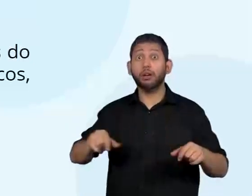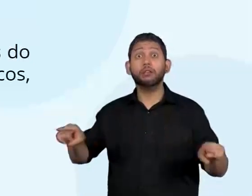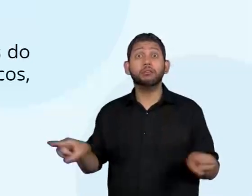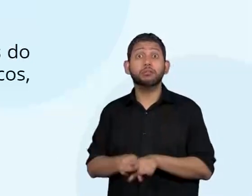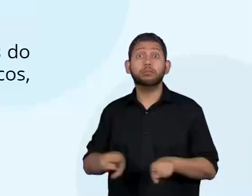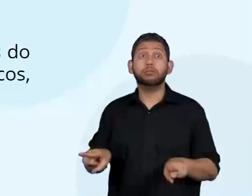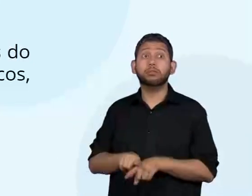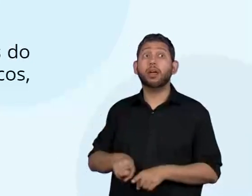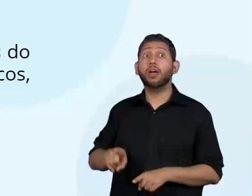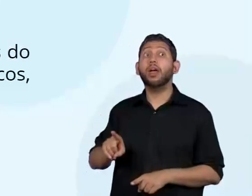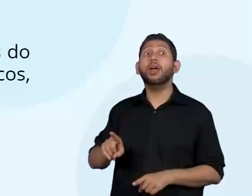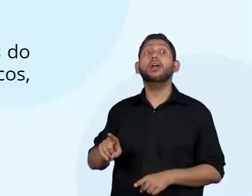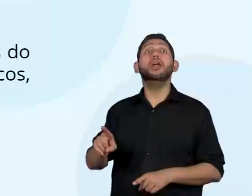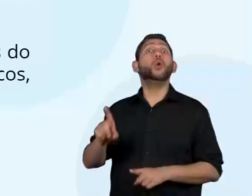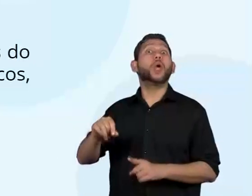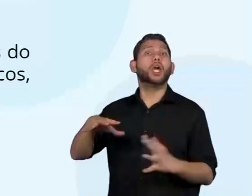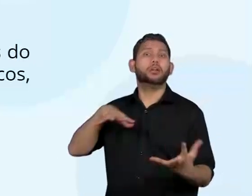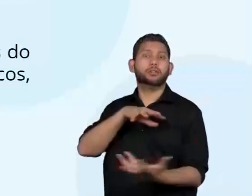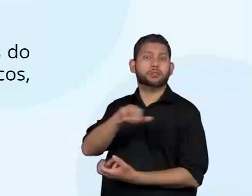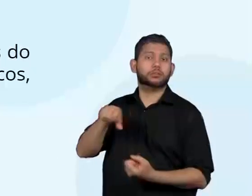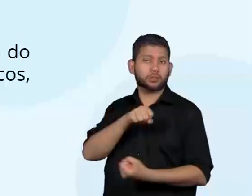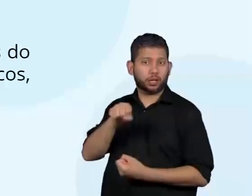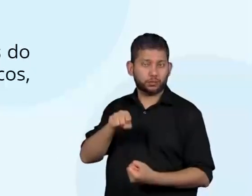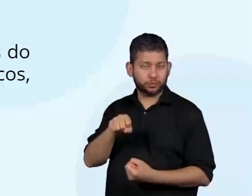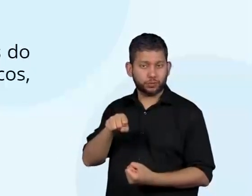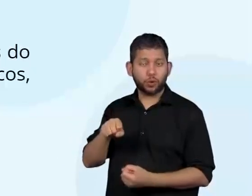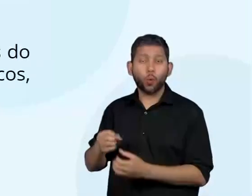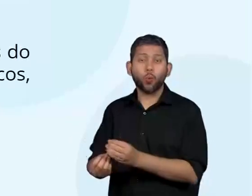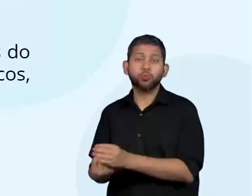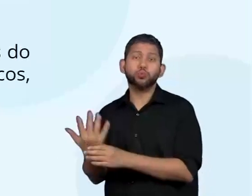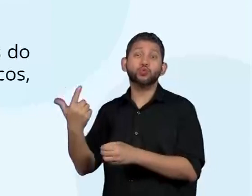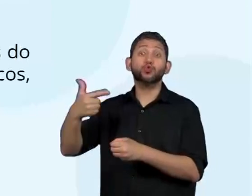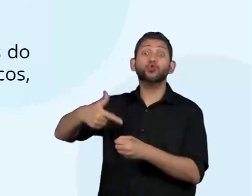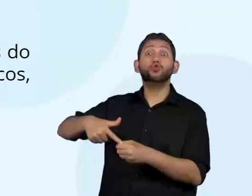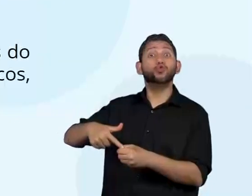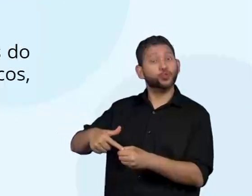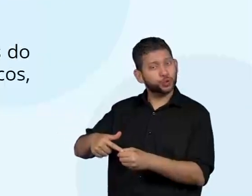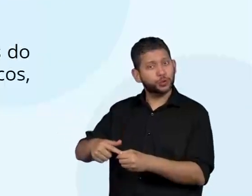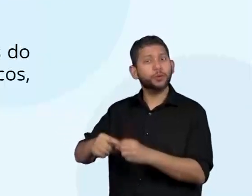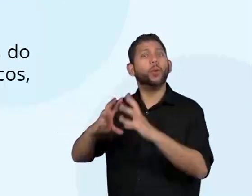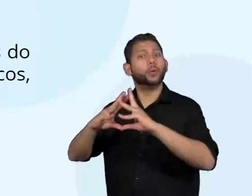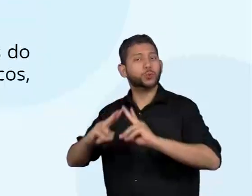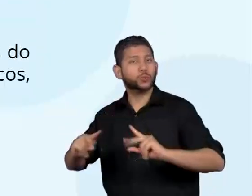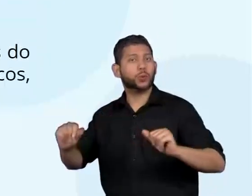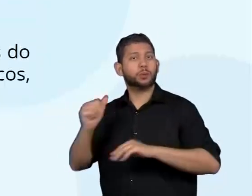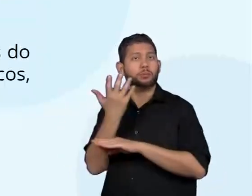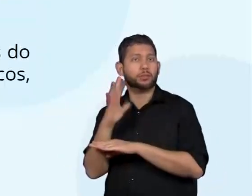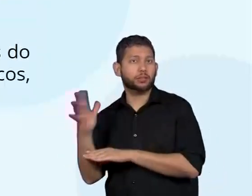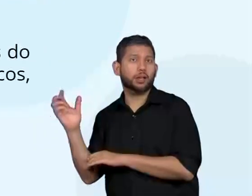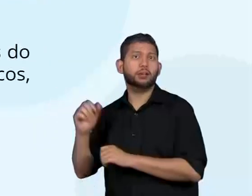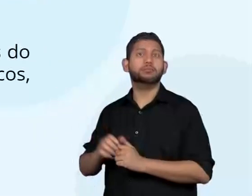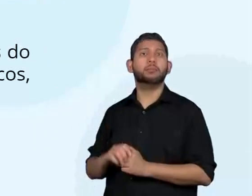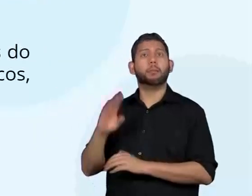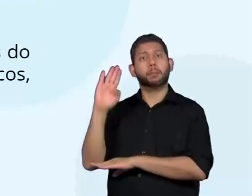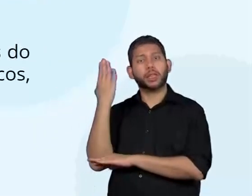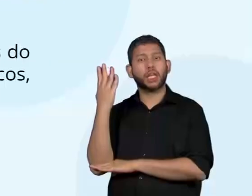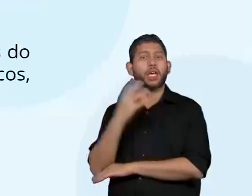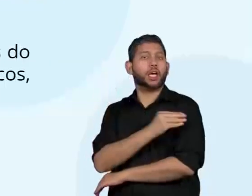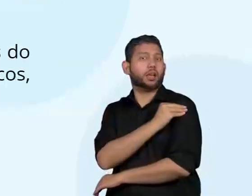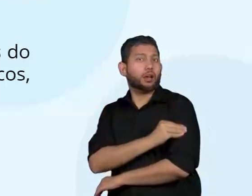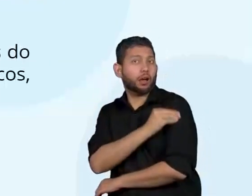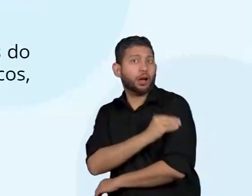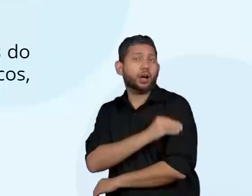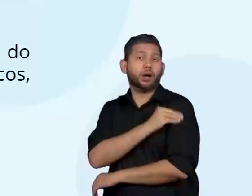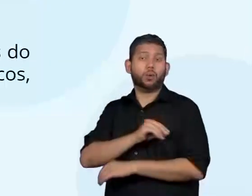recursos renováveis, biocombustível, como madeira e álcool, hidrelétricas,